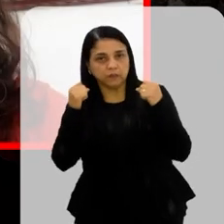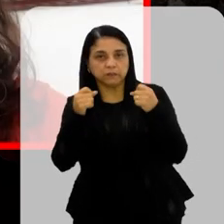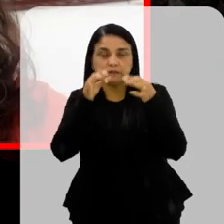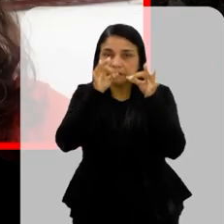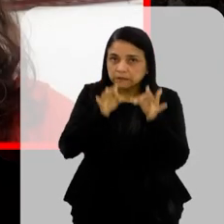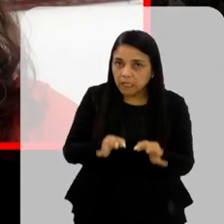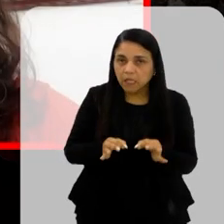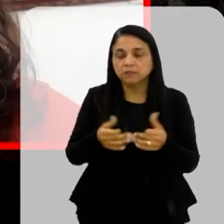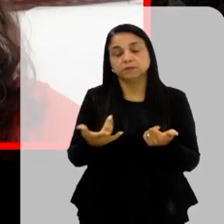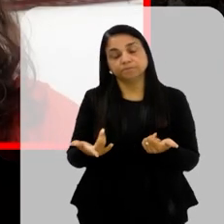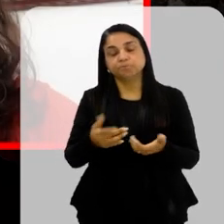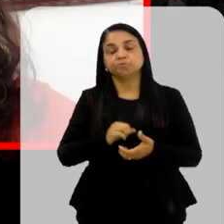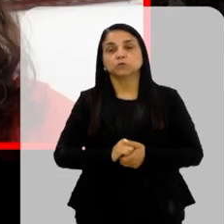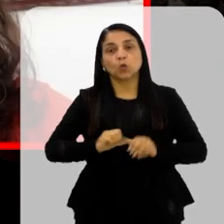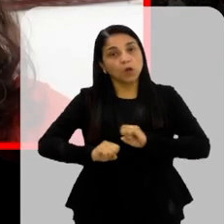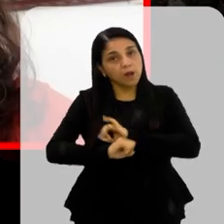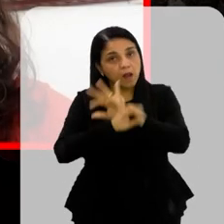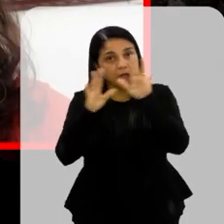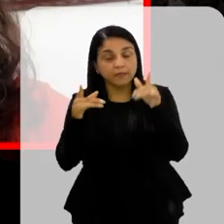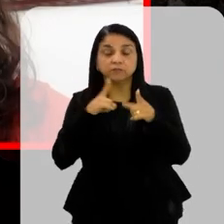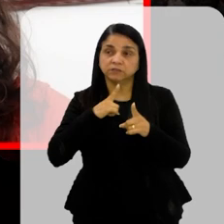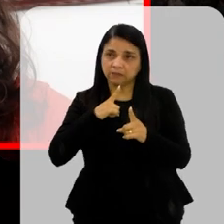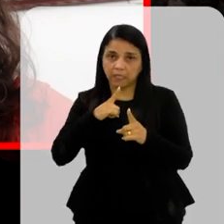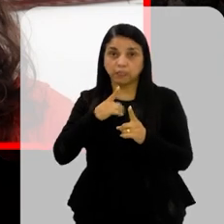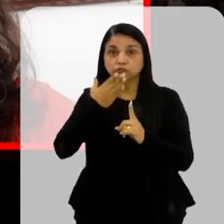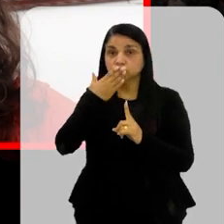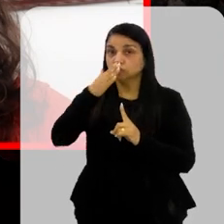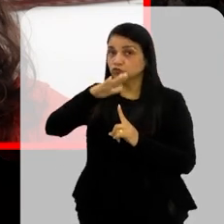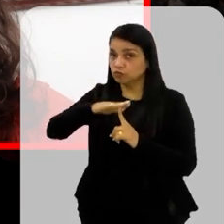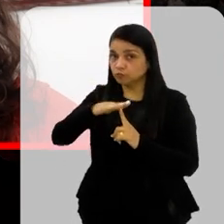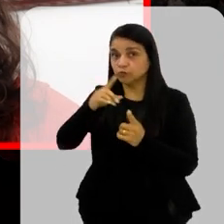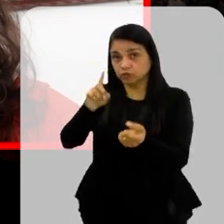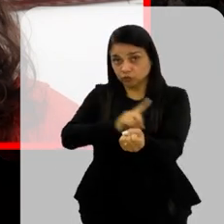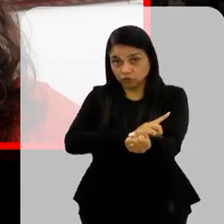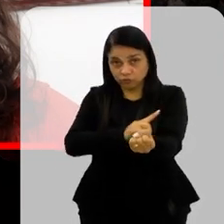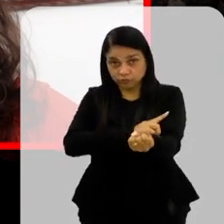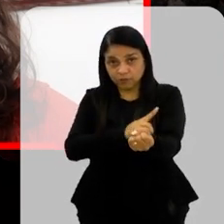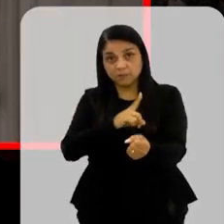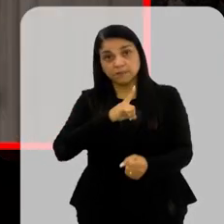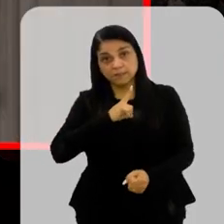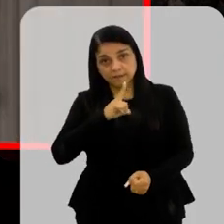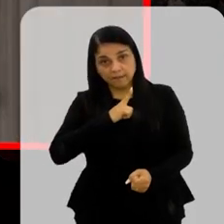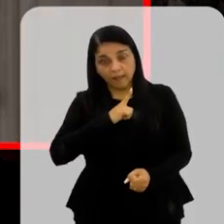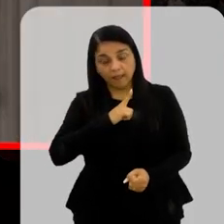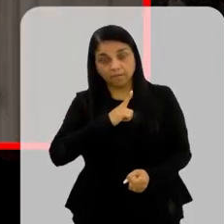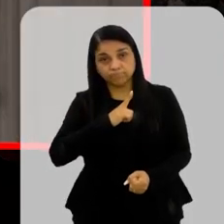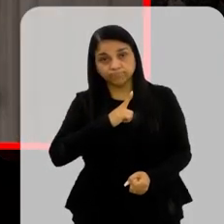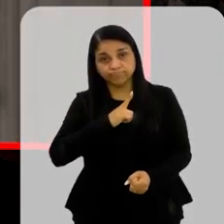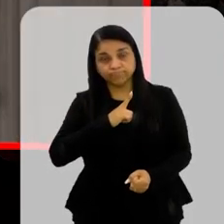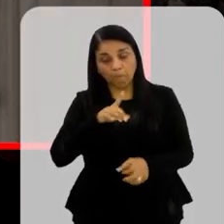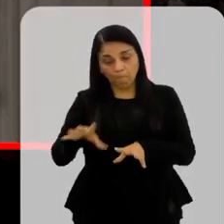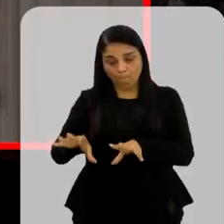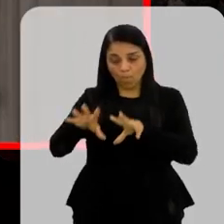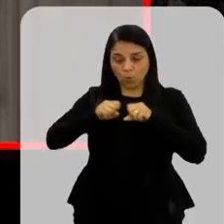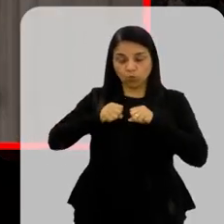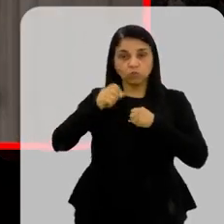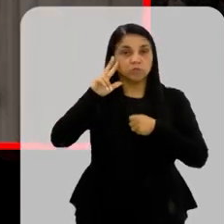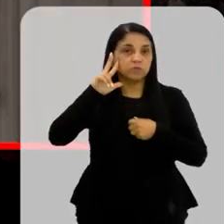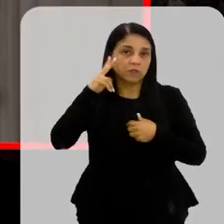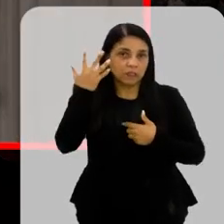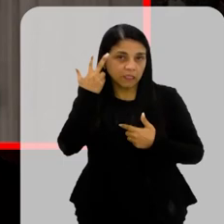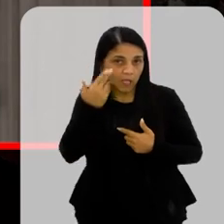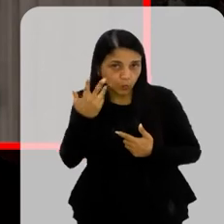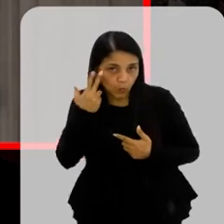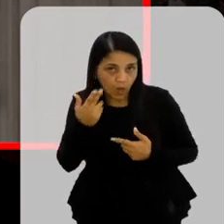que vocês devem esclarecer Quer dizer, tem aquela que você já pode ter naturalmente E tem aquela que você